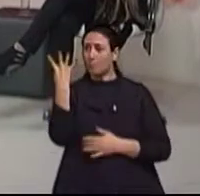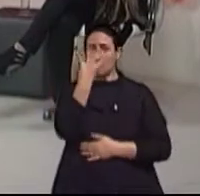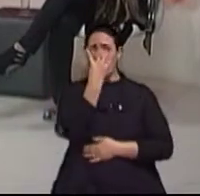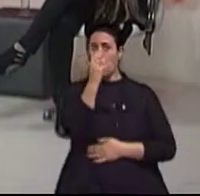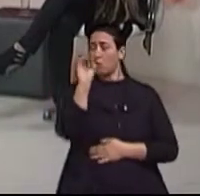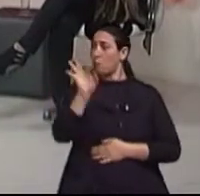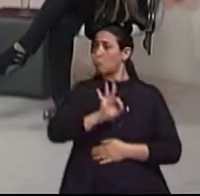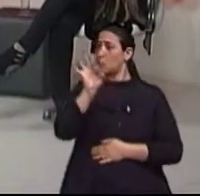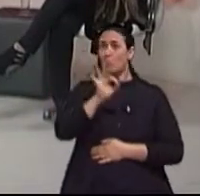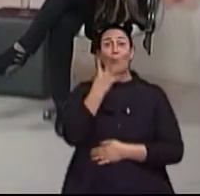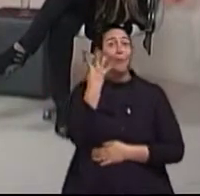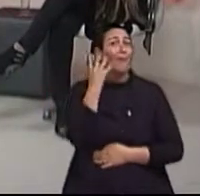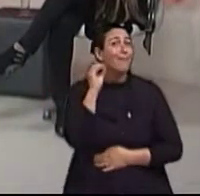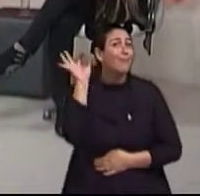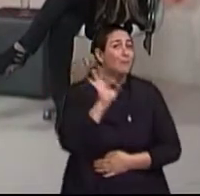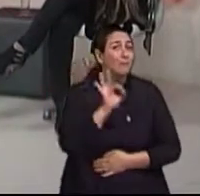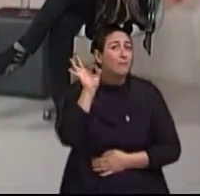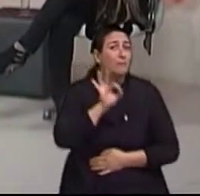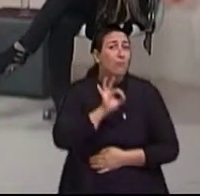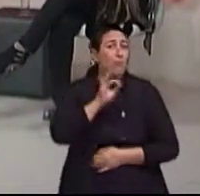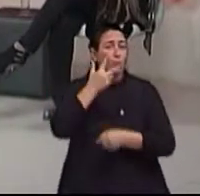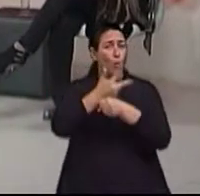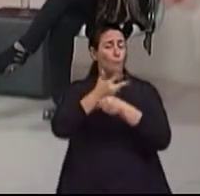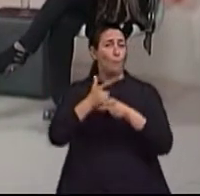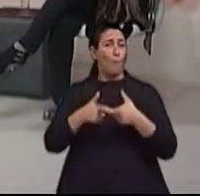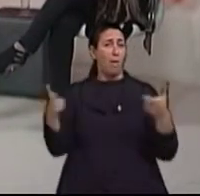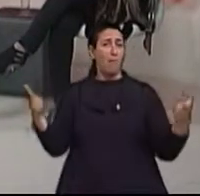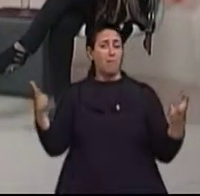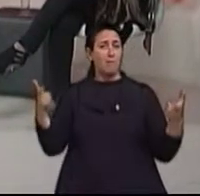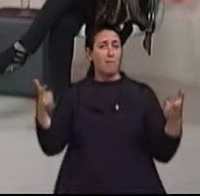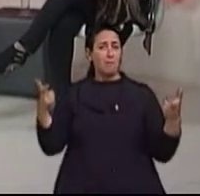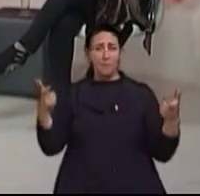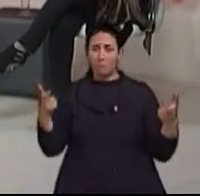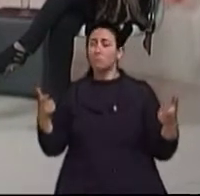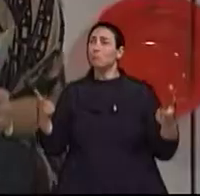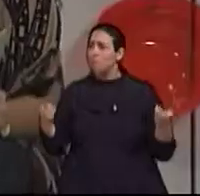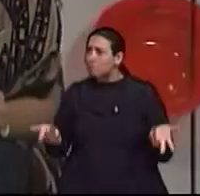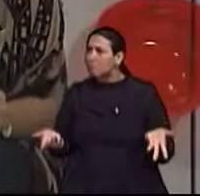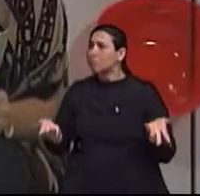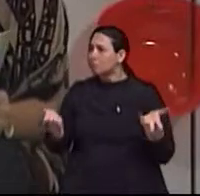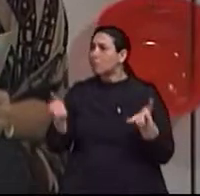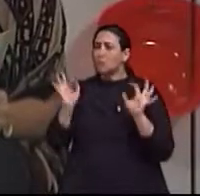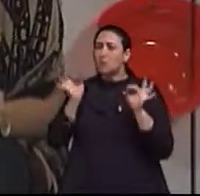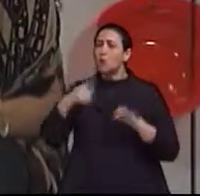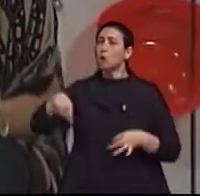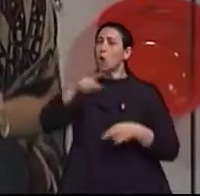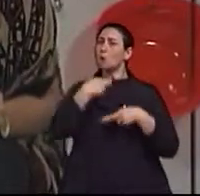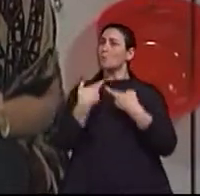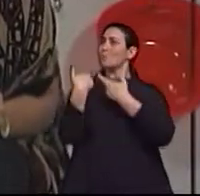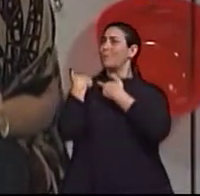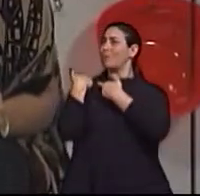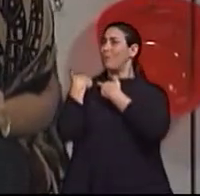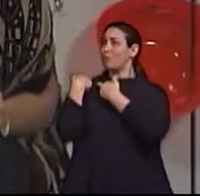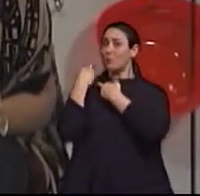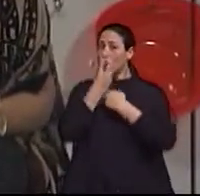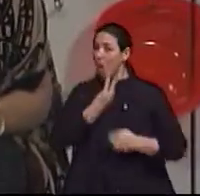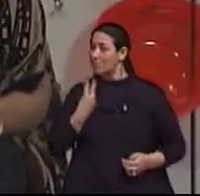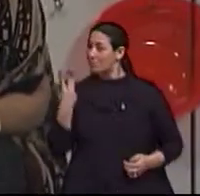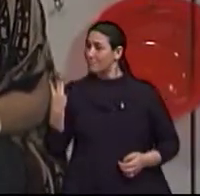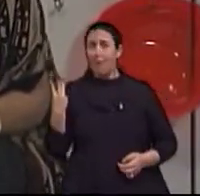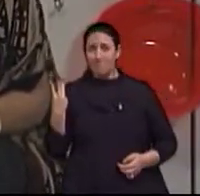os números estão falando, né? Os números estão nos dizendo. E a nossa, aqui é a nossa responsabilidade. Nós três aqui,